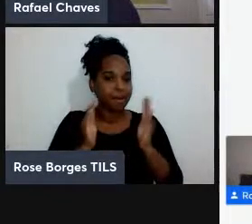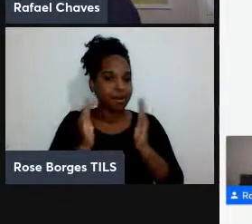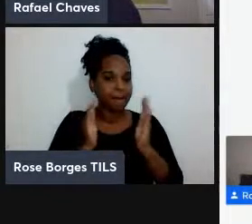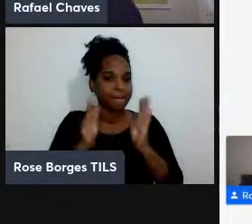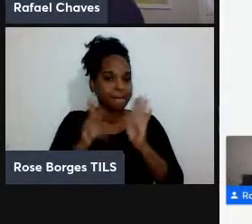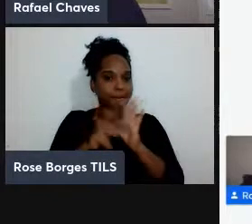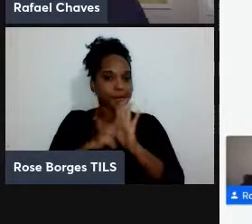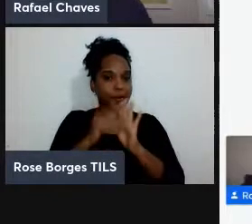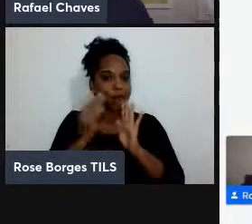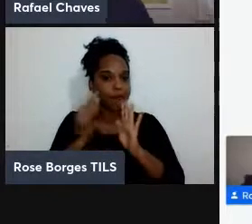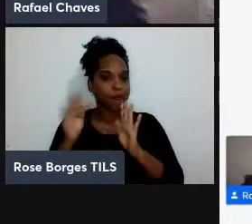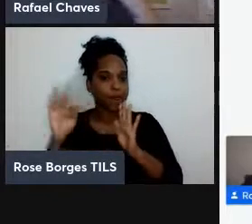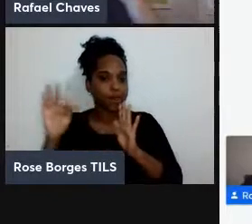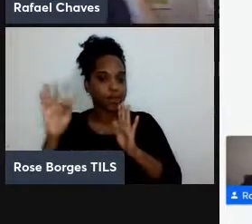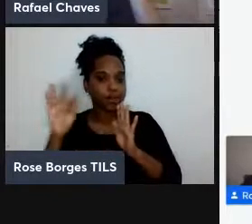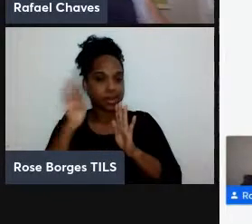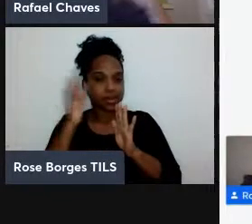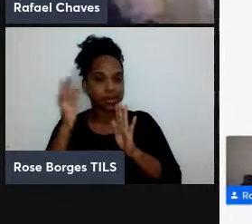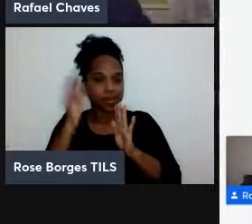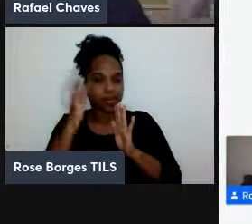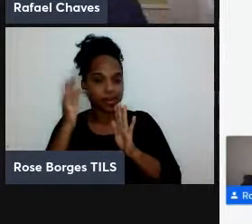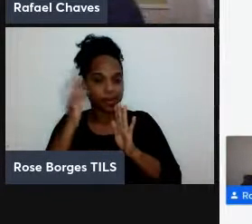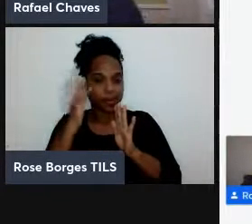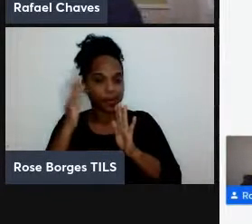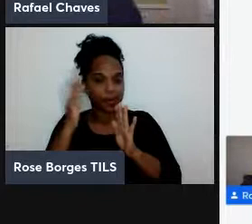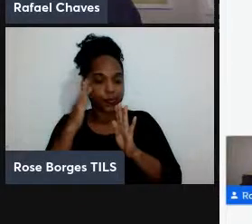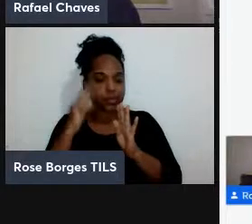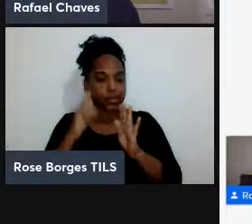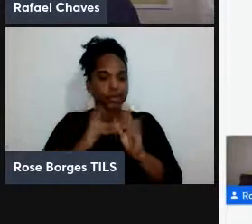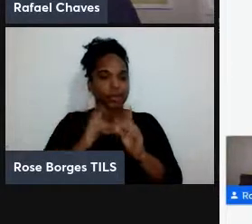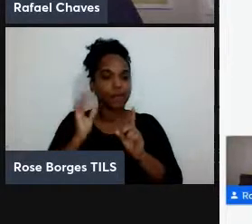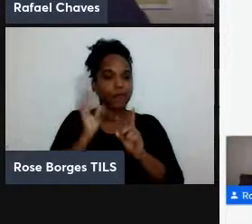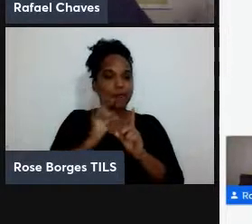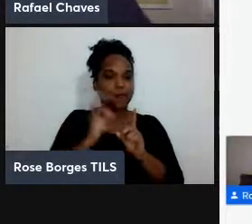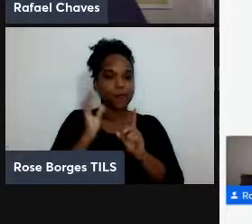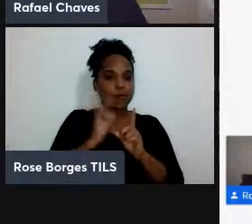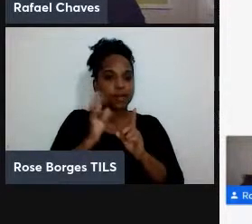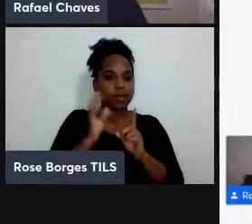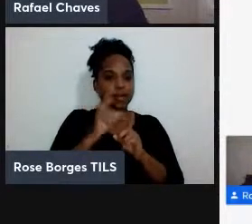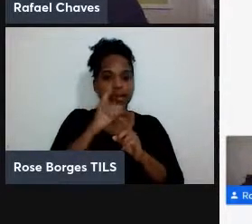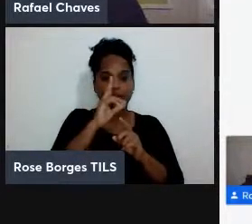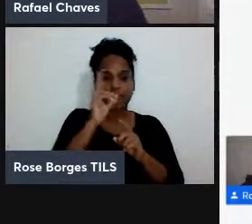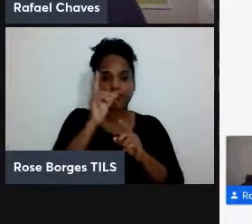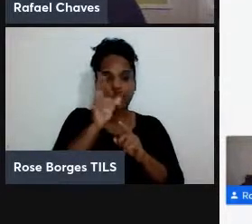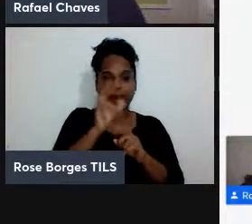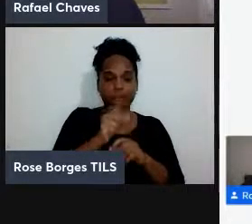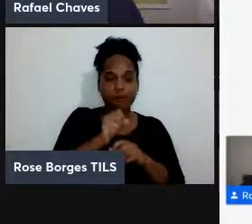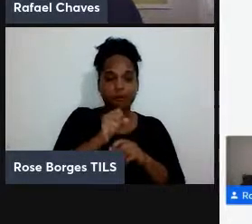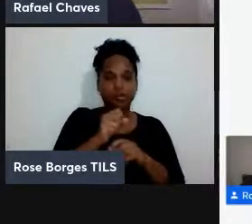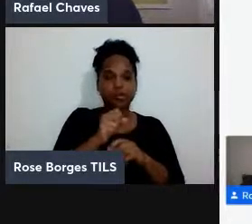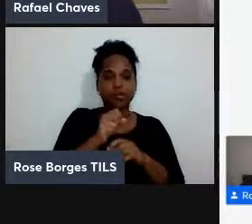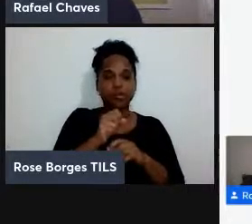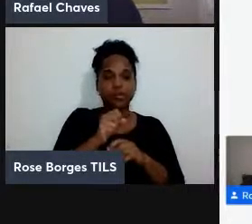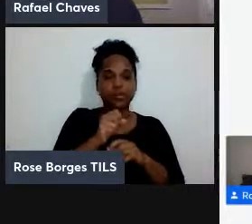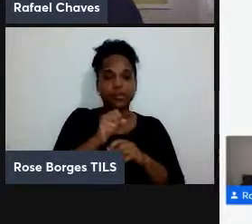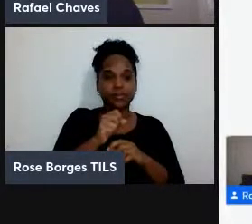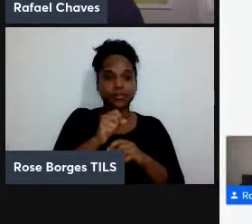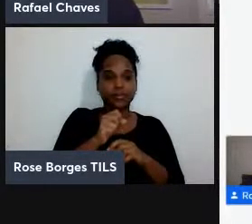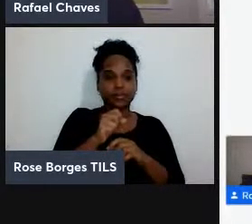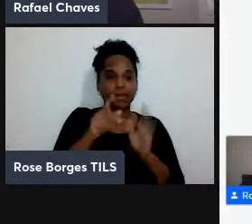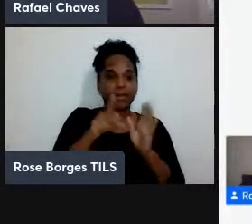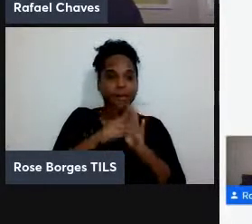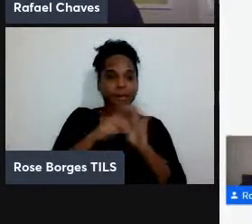teórica e que tem uma influência muito forte para não dizer de 100% da informação quântica